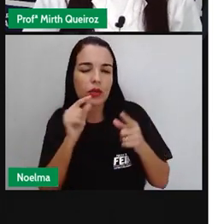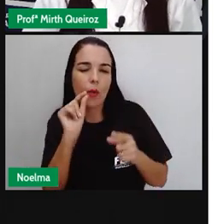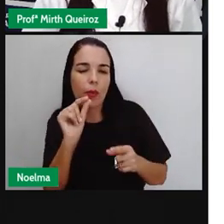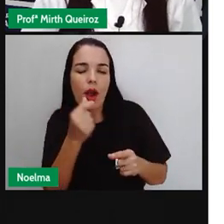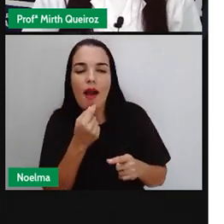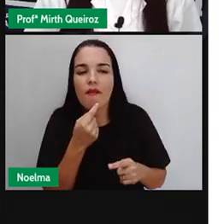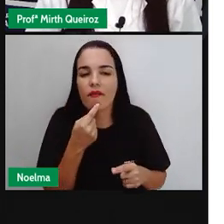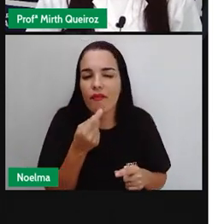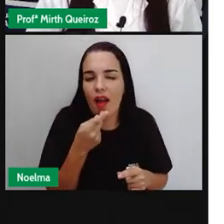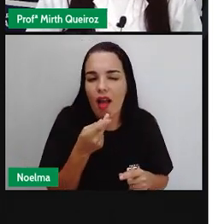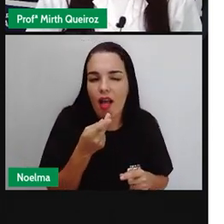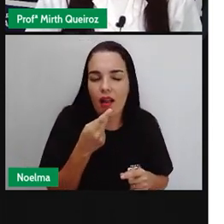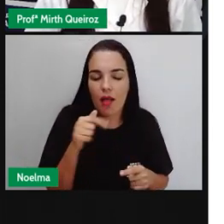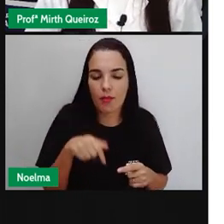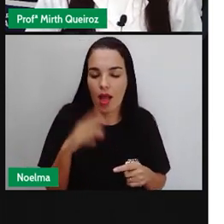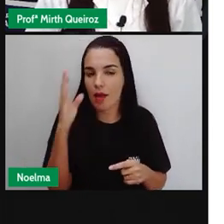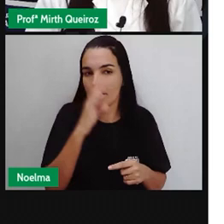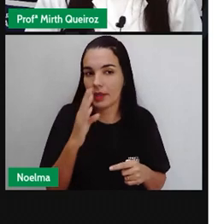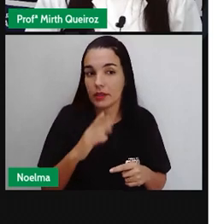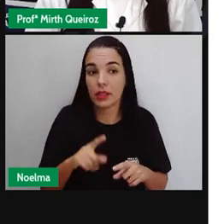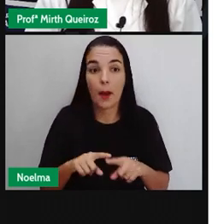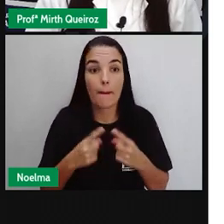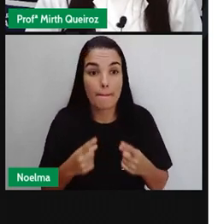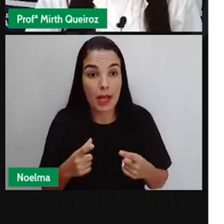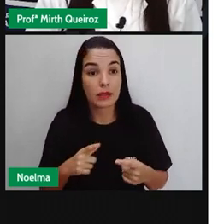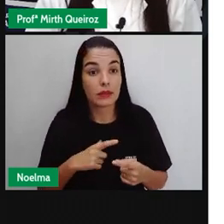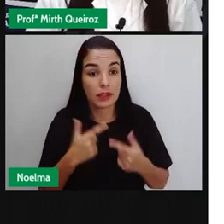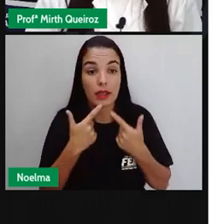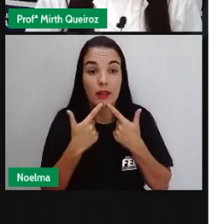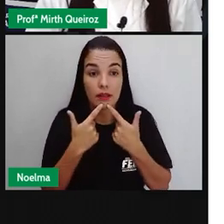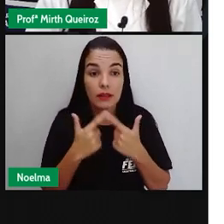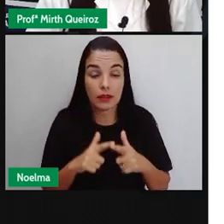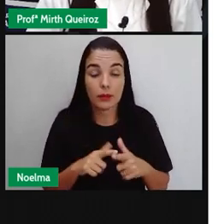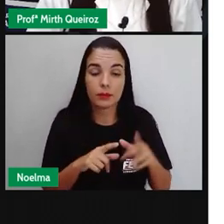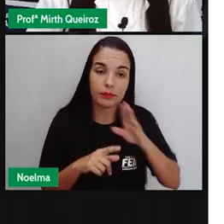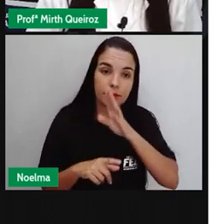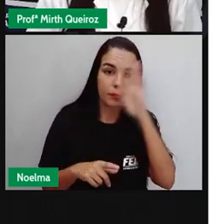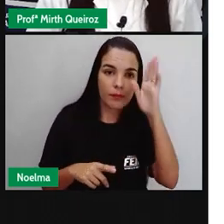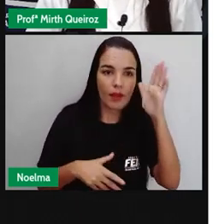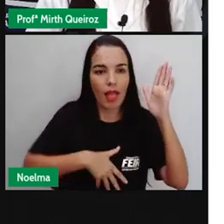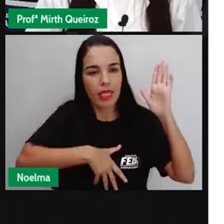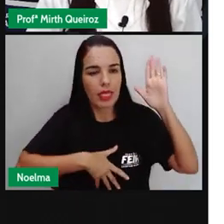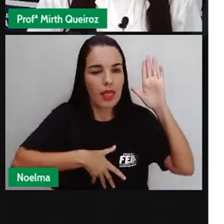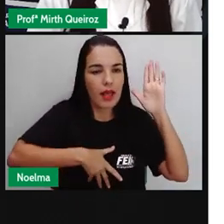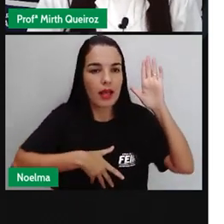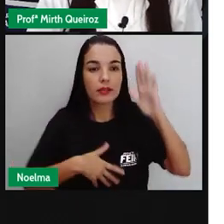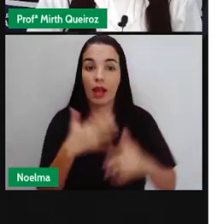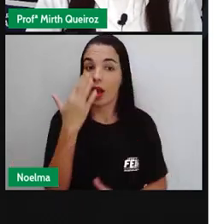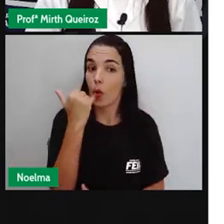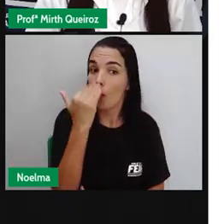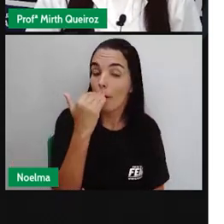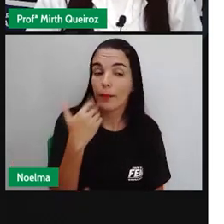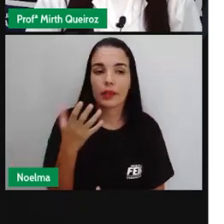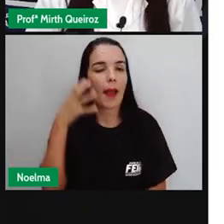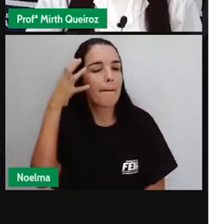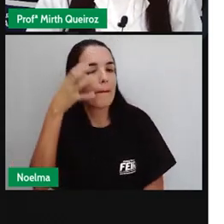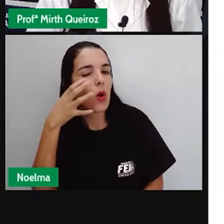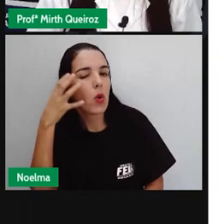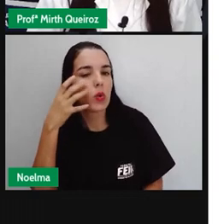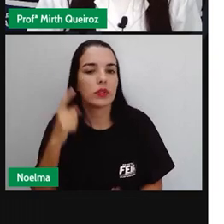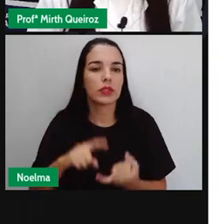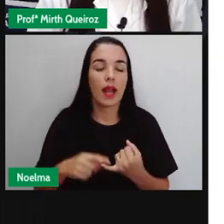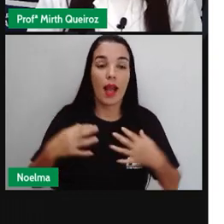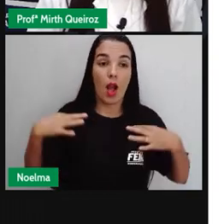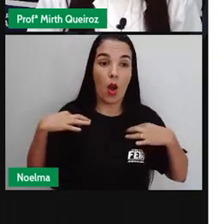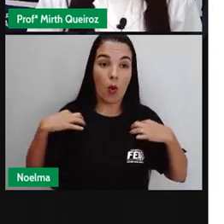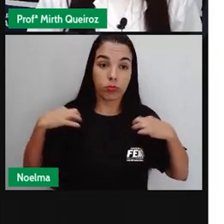do nosso português brasileiro aqui, mas a língua veio de lá. As danças, a culinária, músicas,